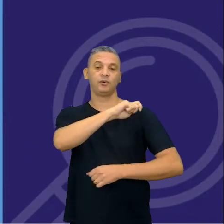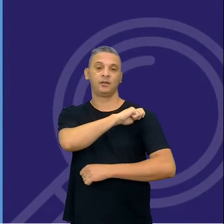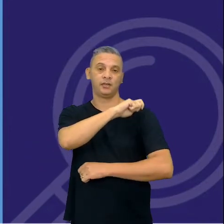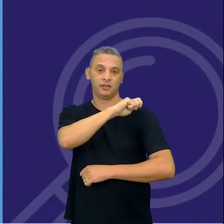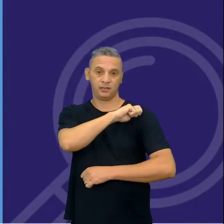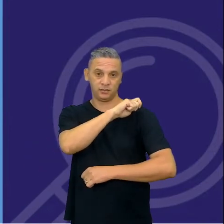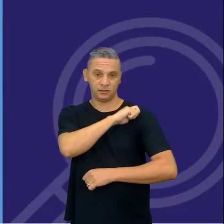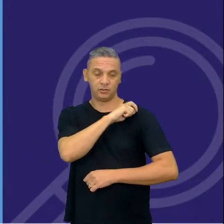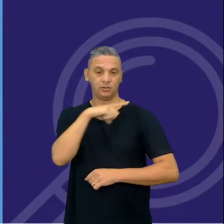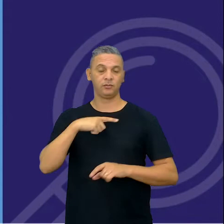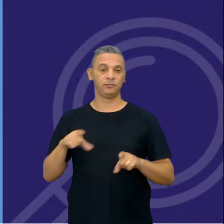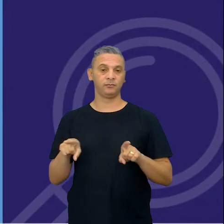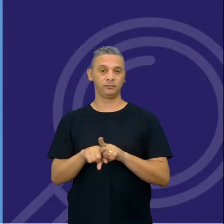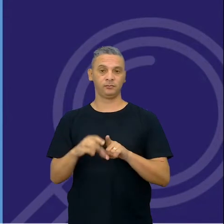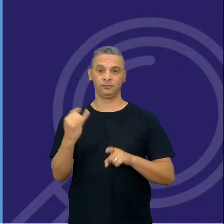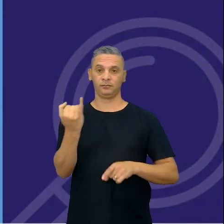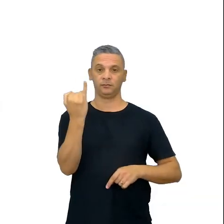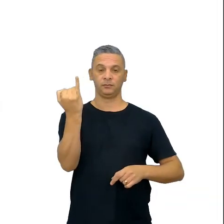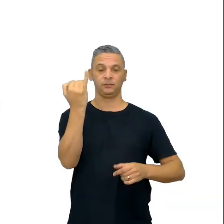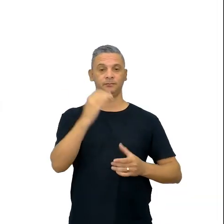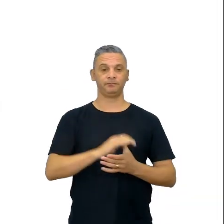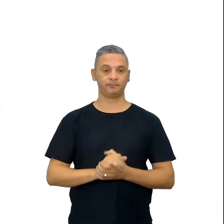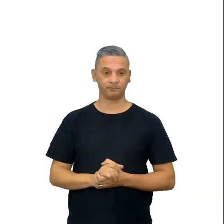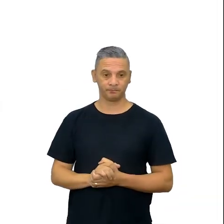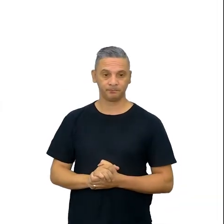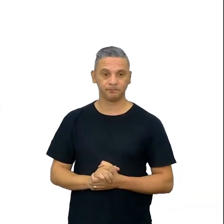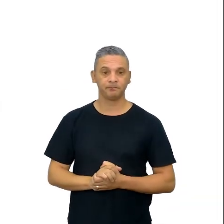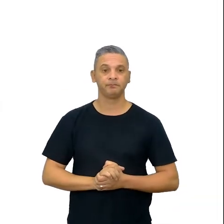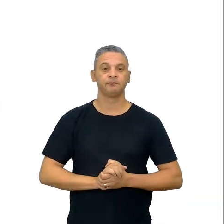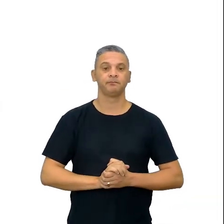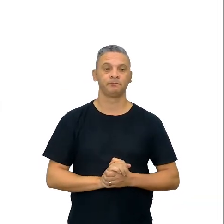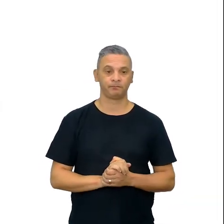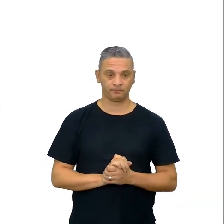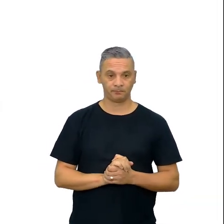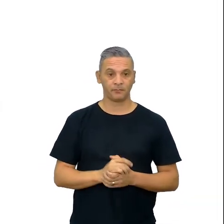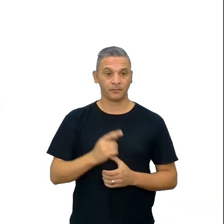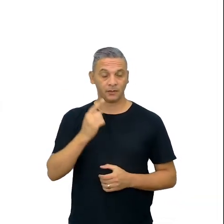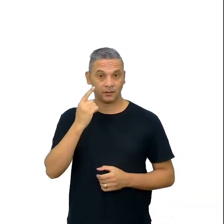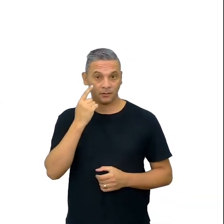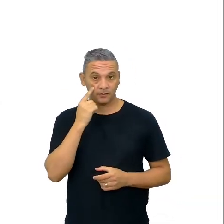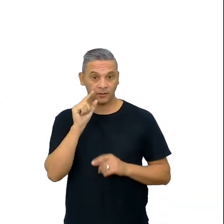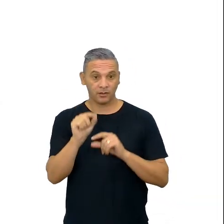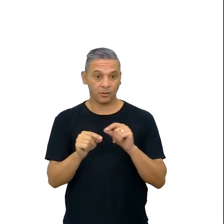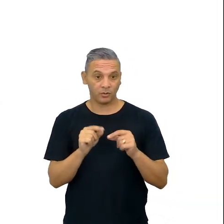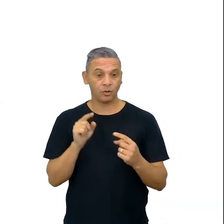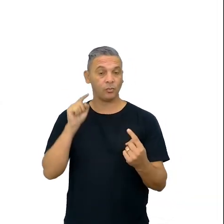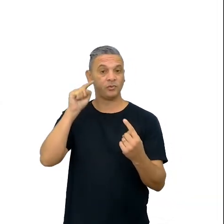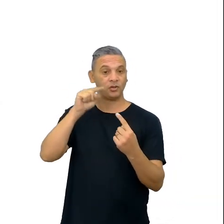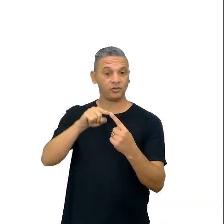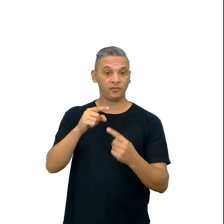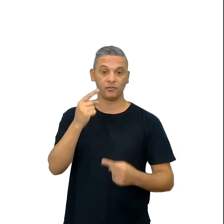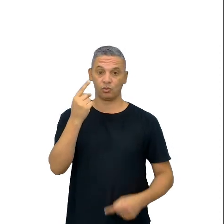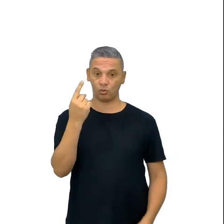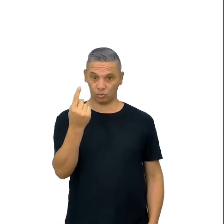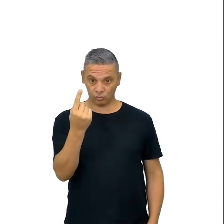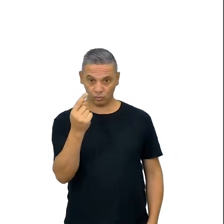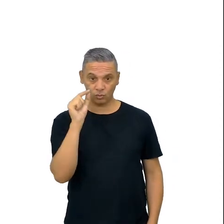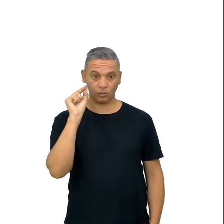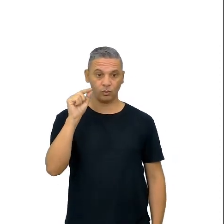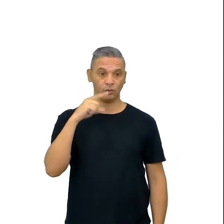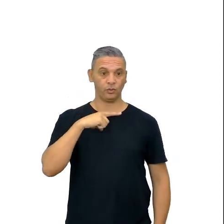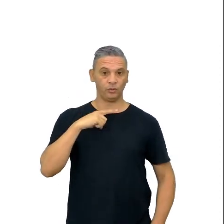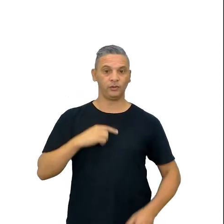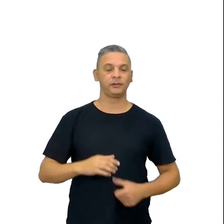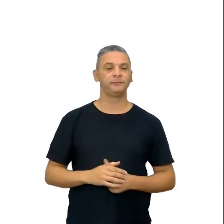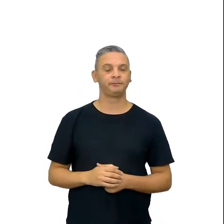anotações é importante. Agora, gente, já seguindo para o nosso objetivo específico 1,